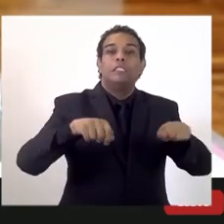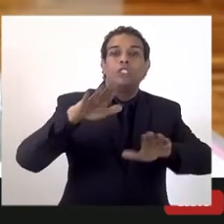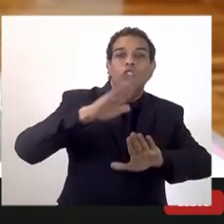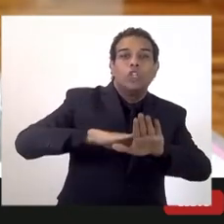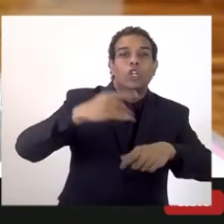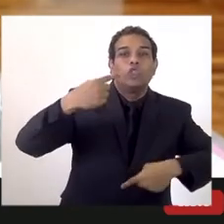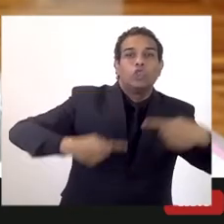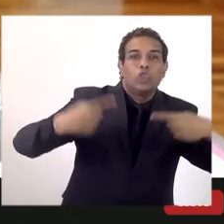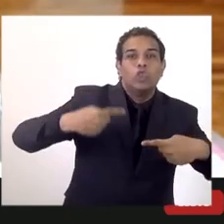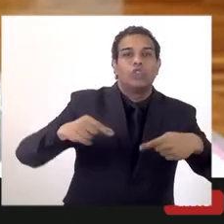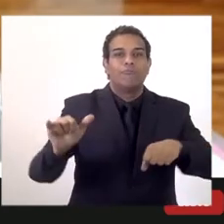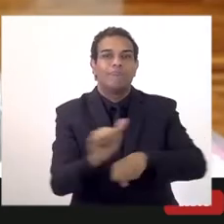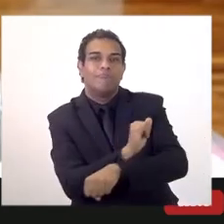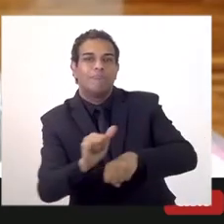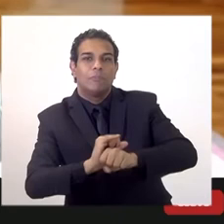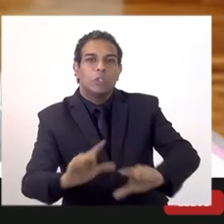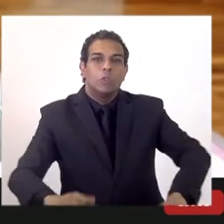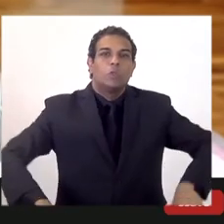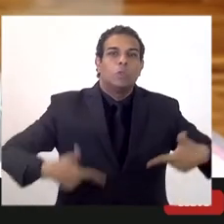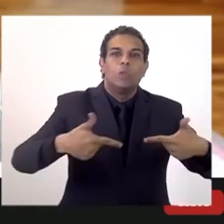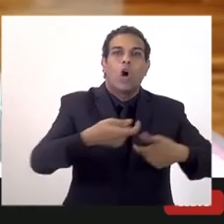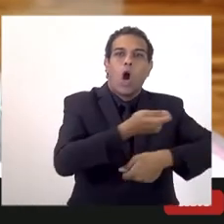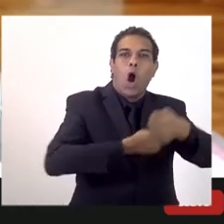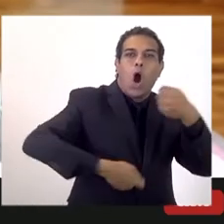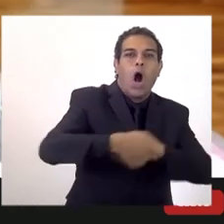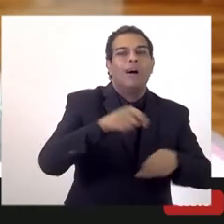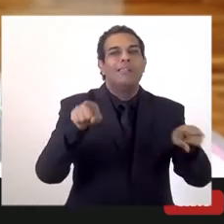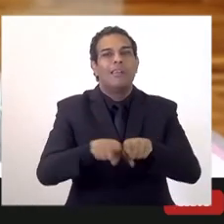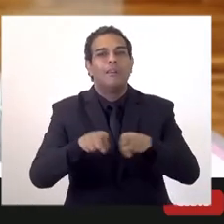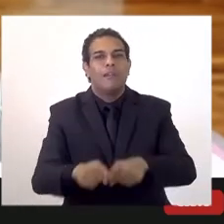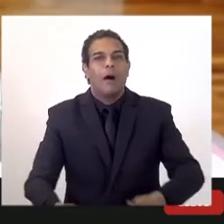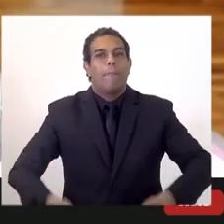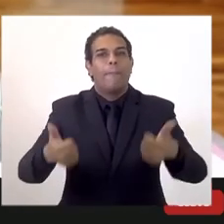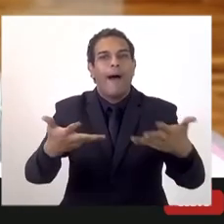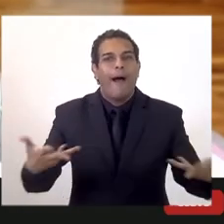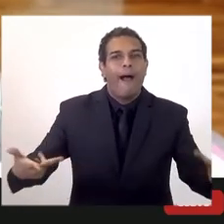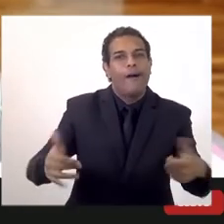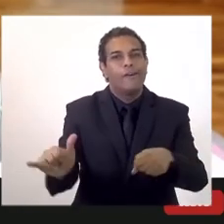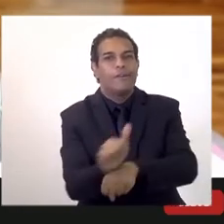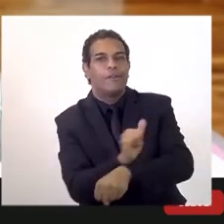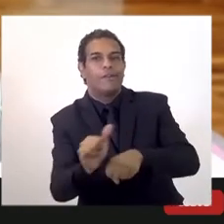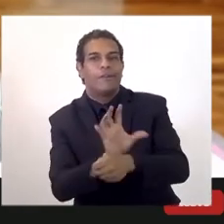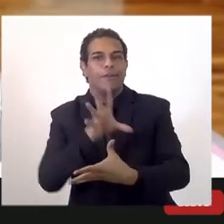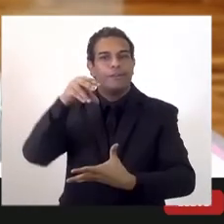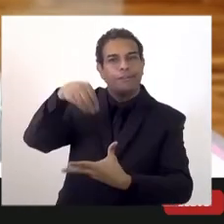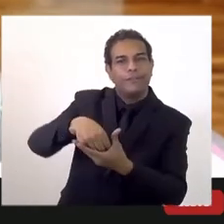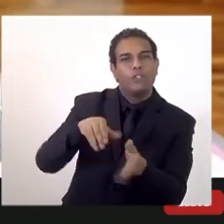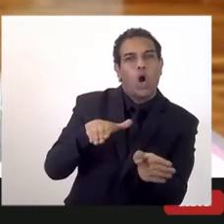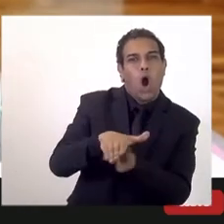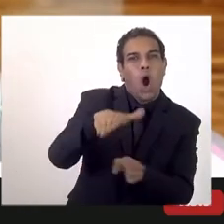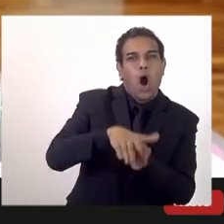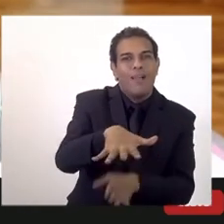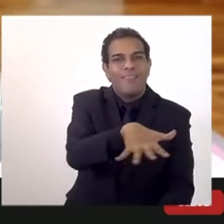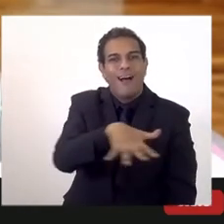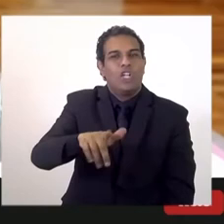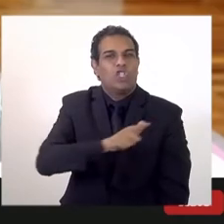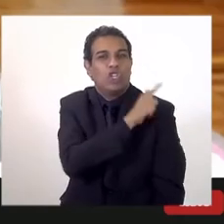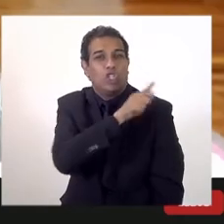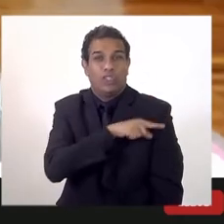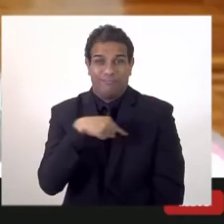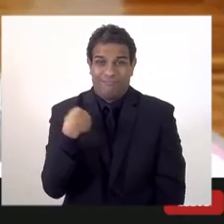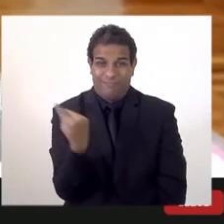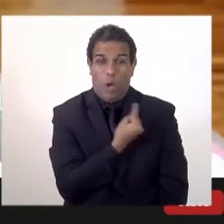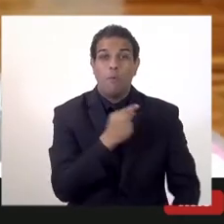discutir a política estratégica de aplicação dos recursos do fundo elaborar o planejamento estratégico para ser apresentado ao conselho gestor para execução então nós